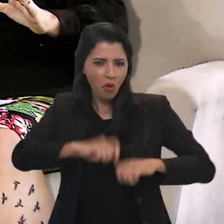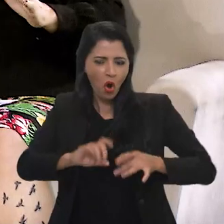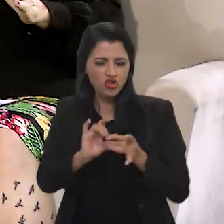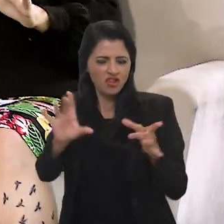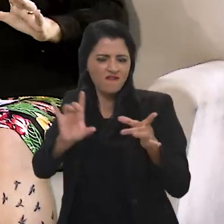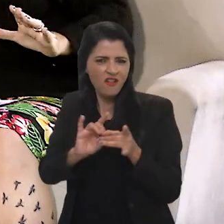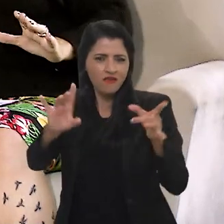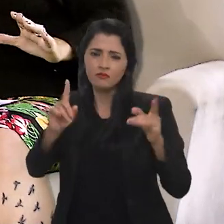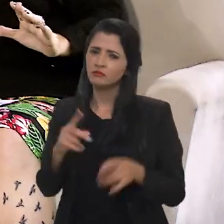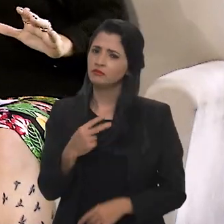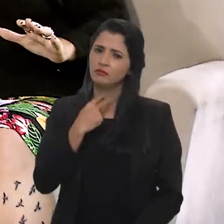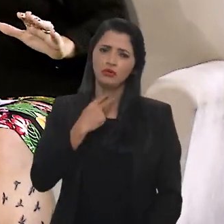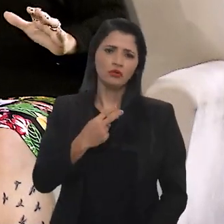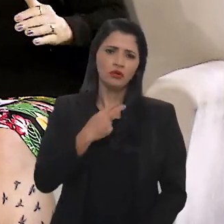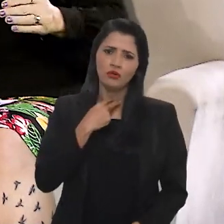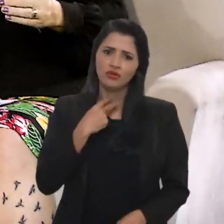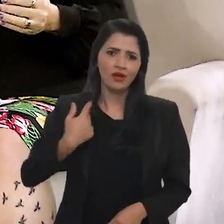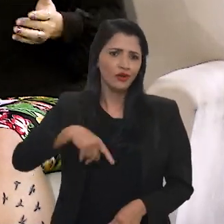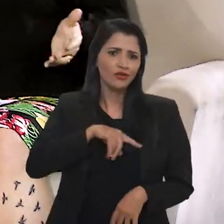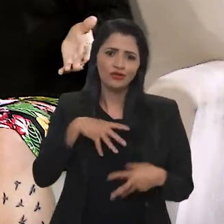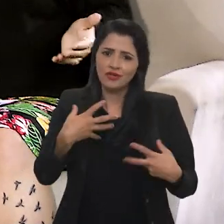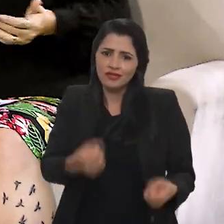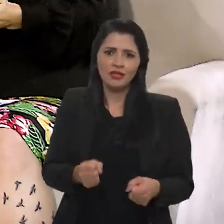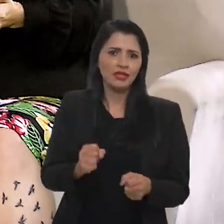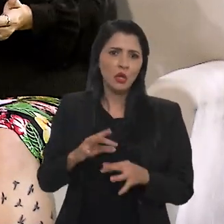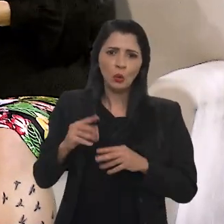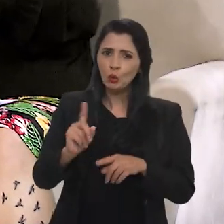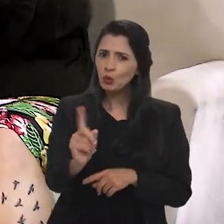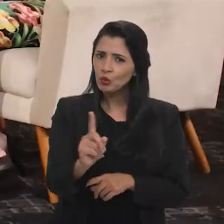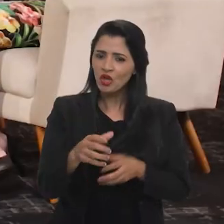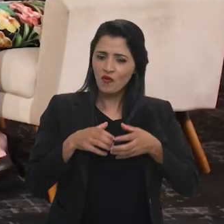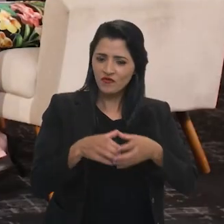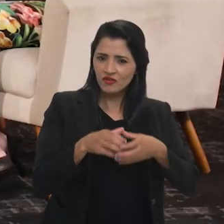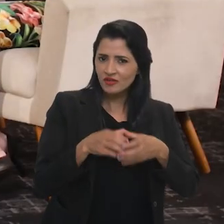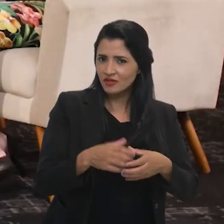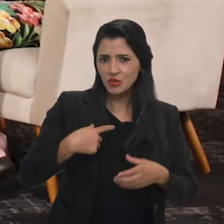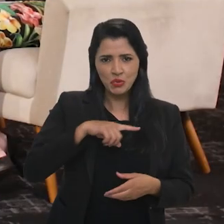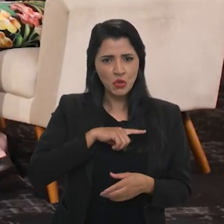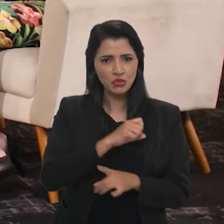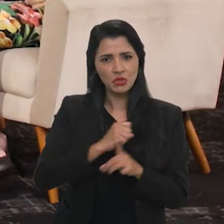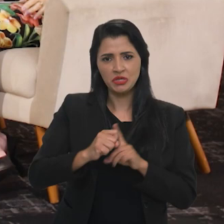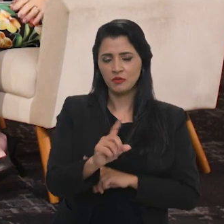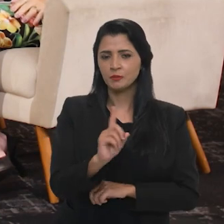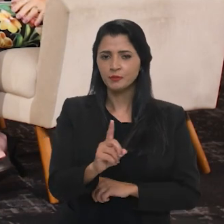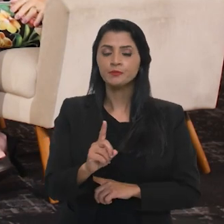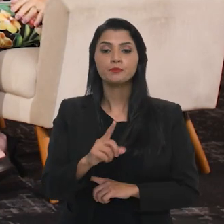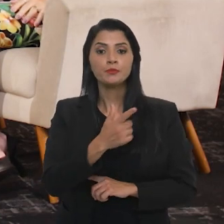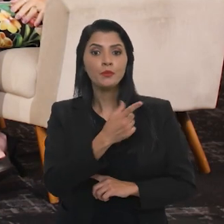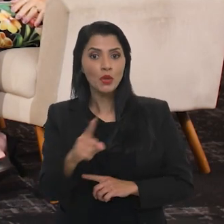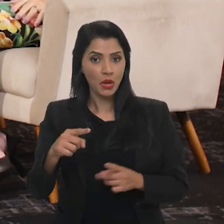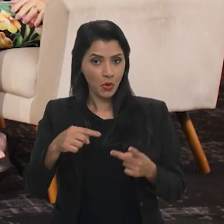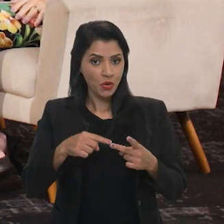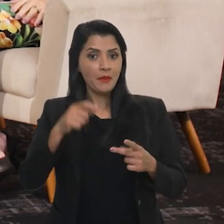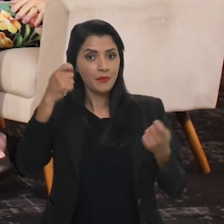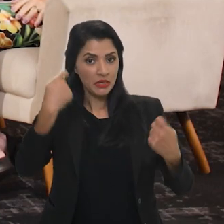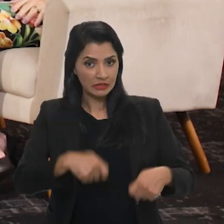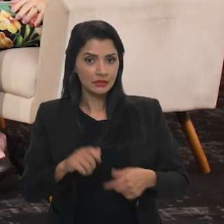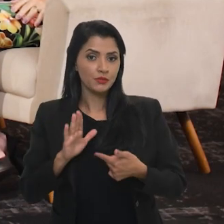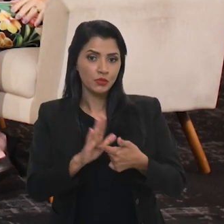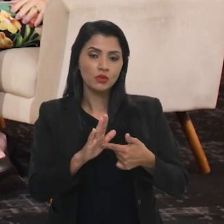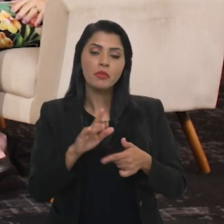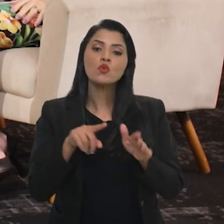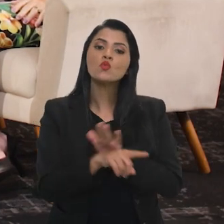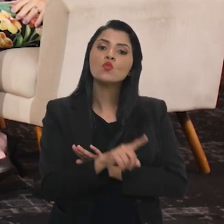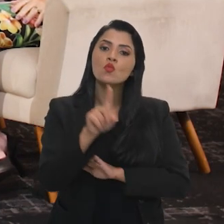tudo, porque também não dá para ser assim, porque a gente não aceita tudo na nossa convivência social diária. uma questão também, Carol, que a não pode deixar de pontuar com a Estela, que é a